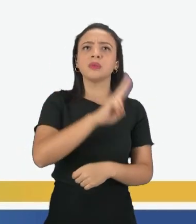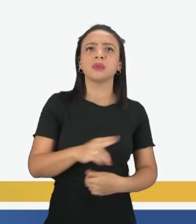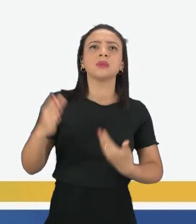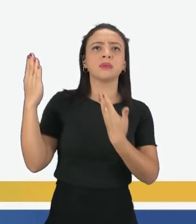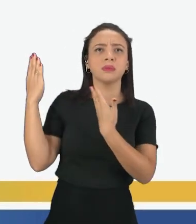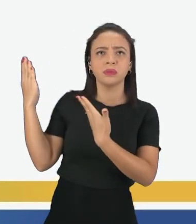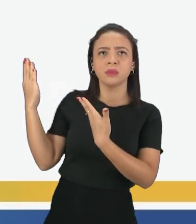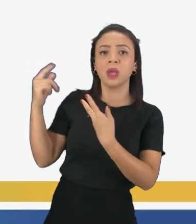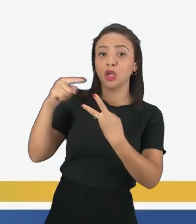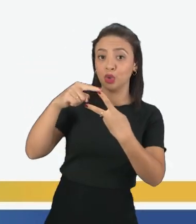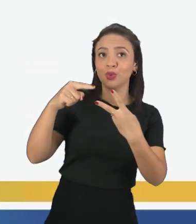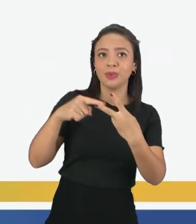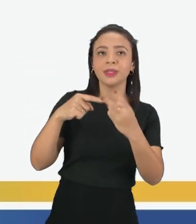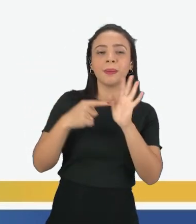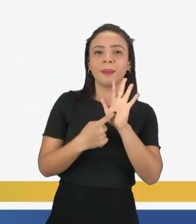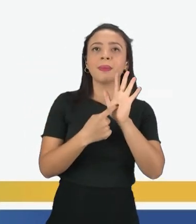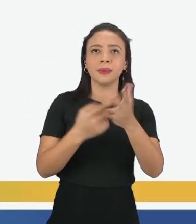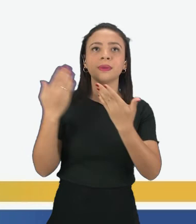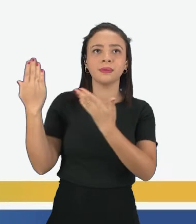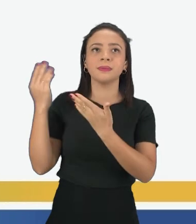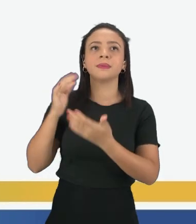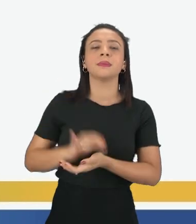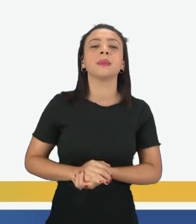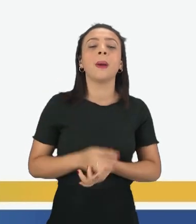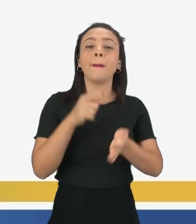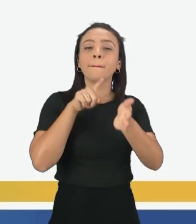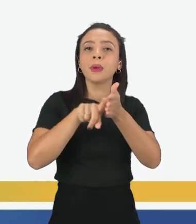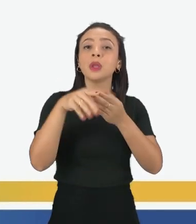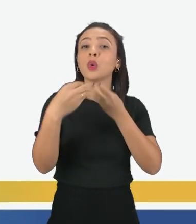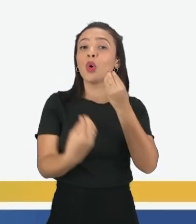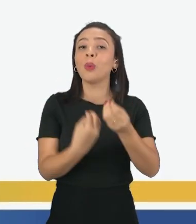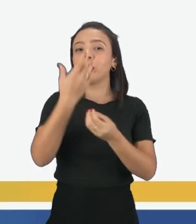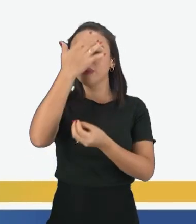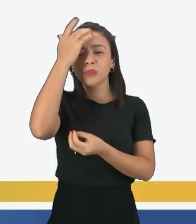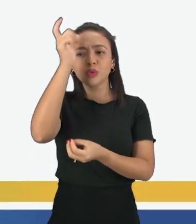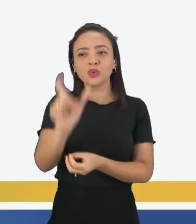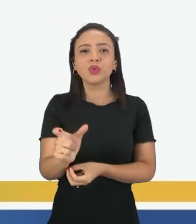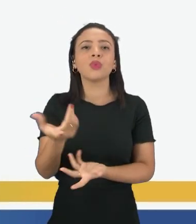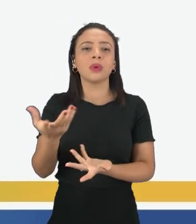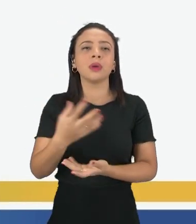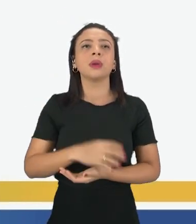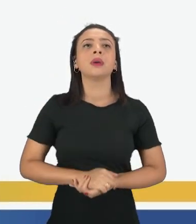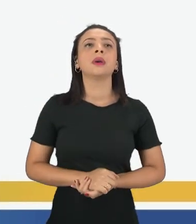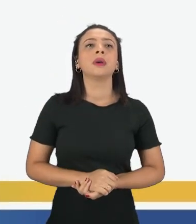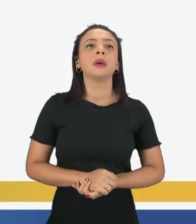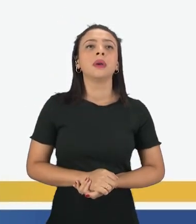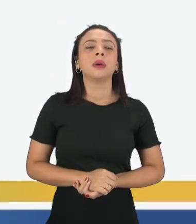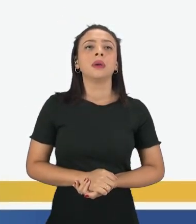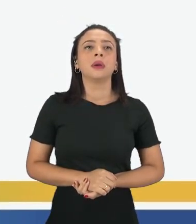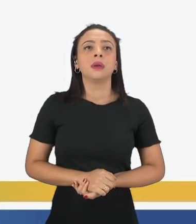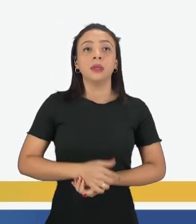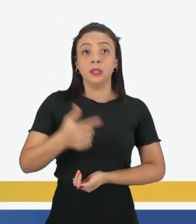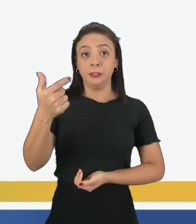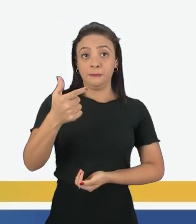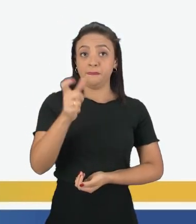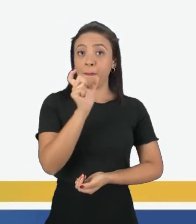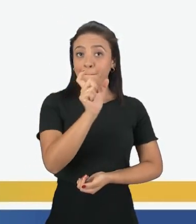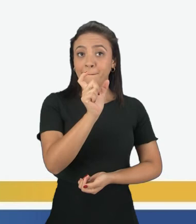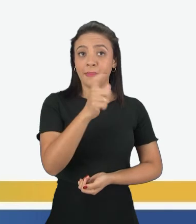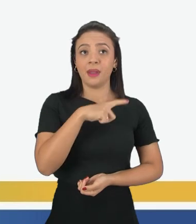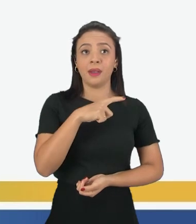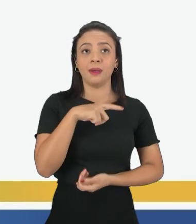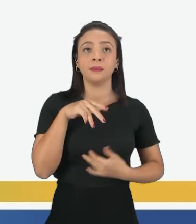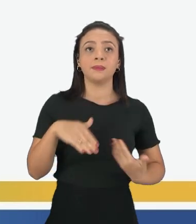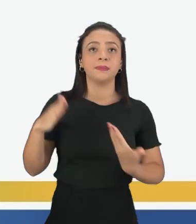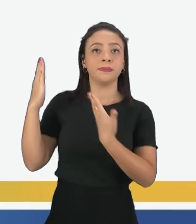how's it going, o what's up, para perguntar como a pessoa está. Então elas têm o mesmo sentido. As palavras